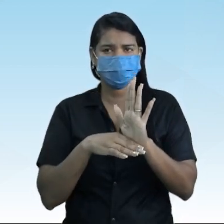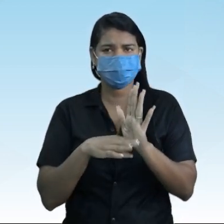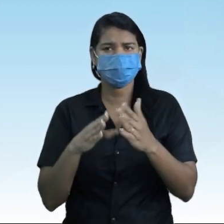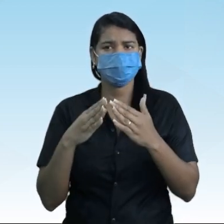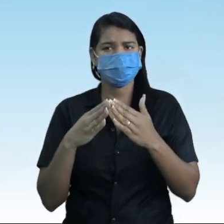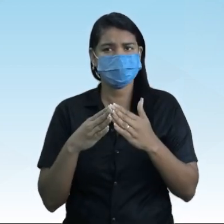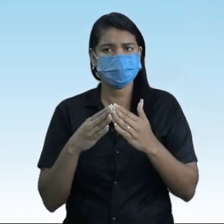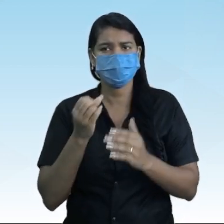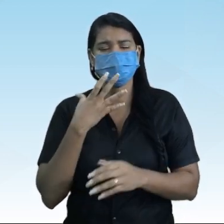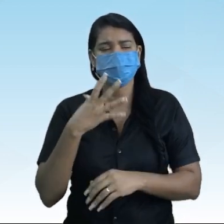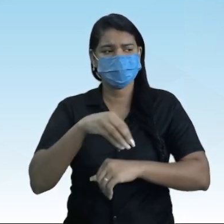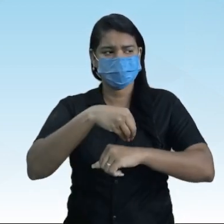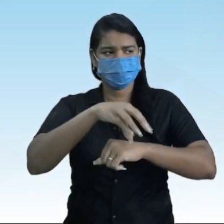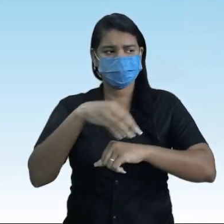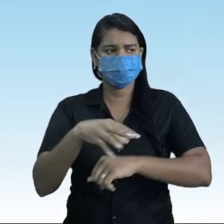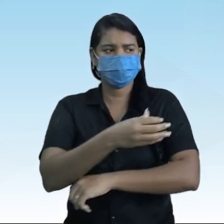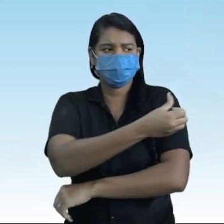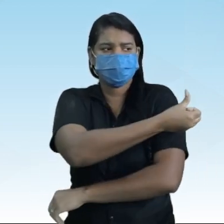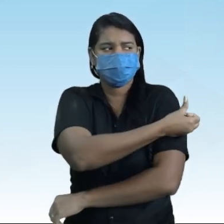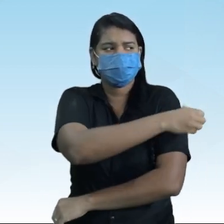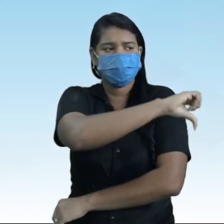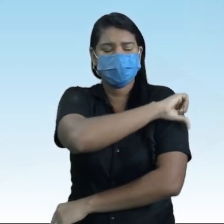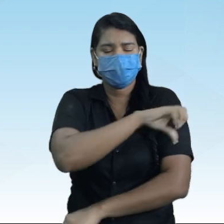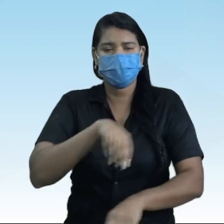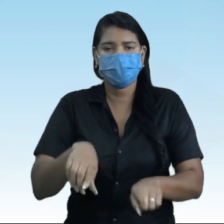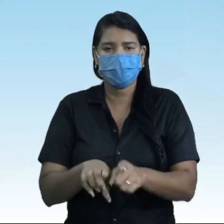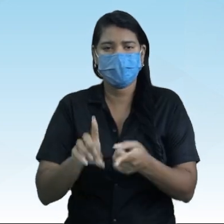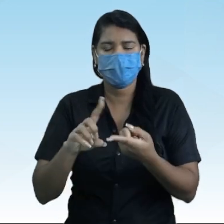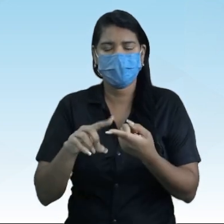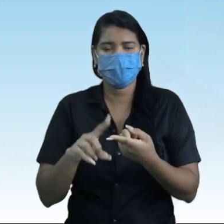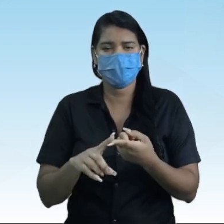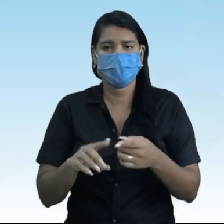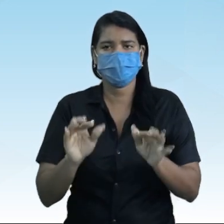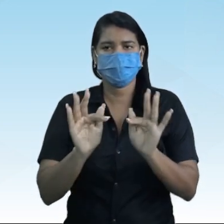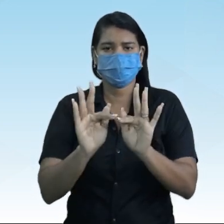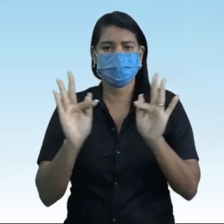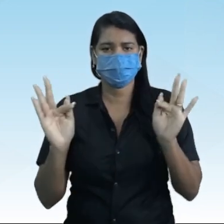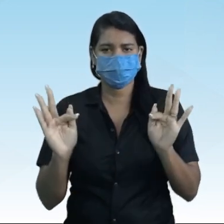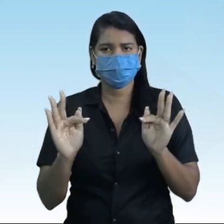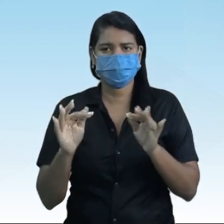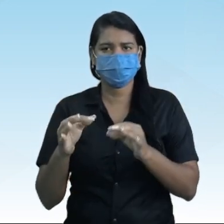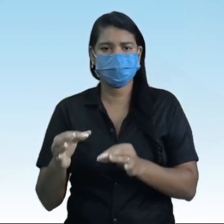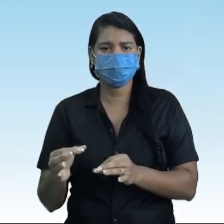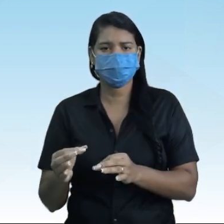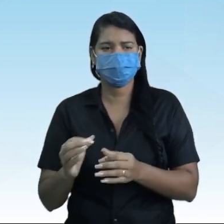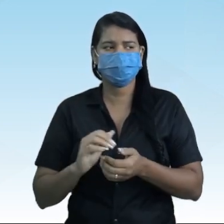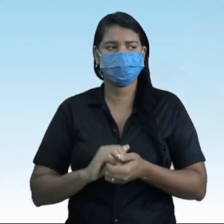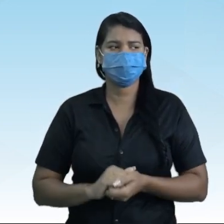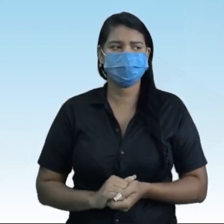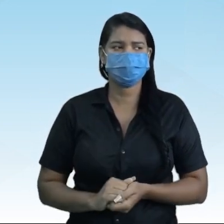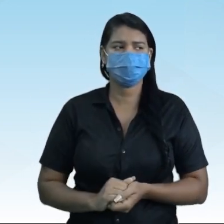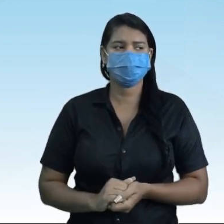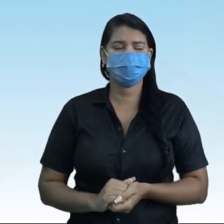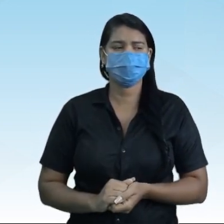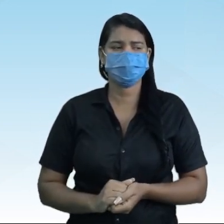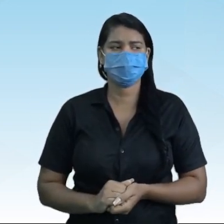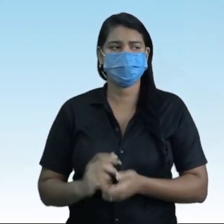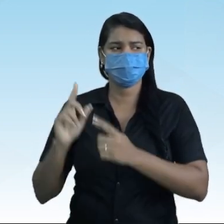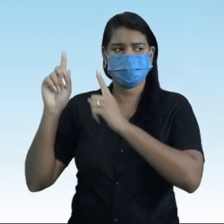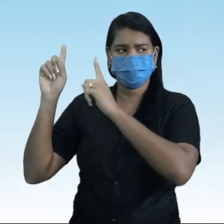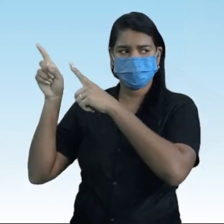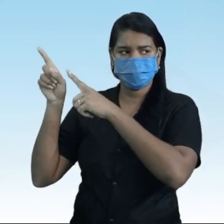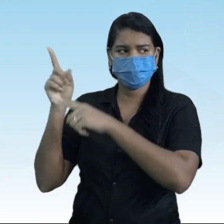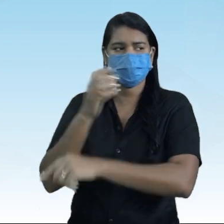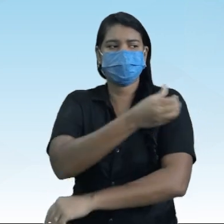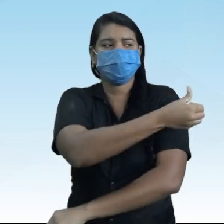por favor, distribui do sexto ao nono, na função adequada. Essa questão cabe no sexto ano. Então, faz